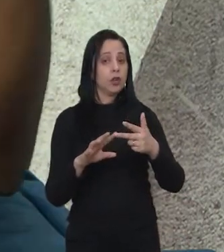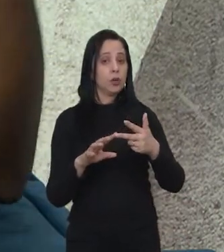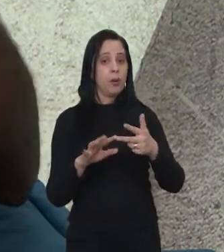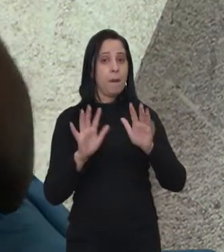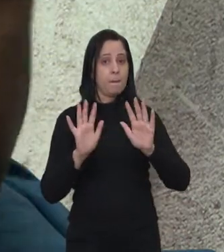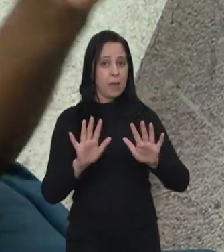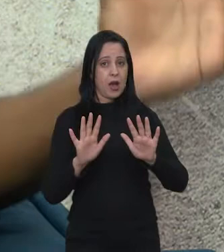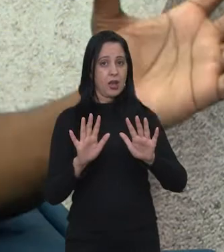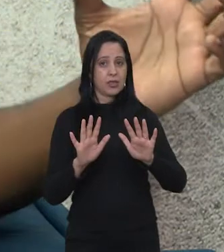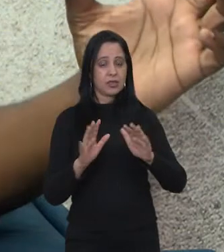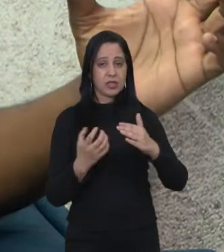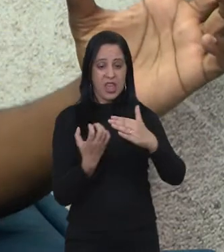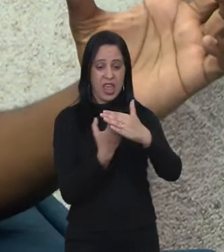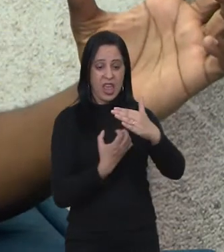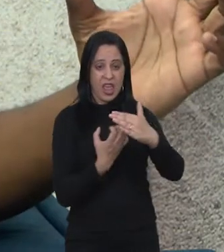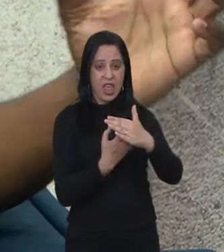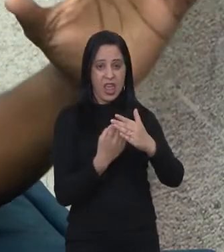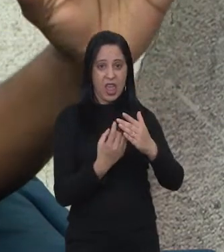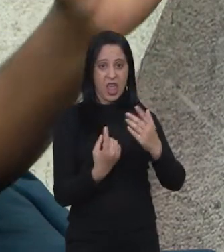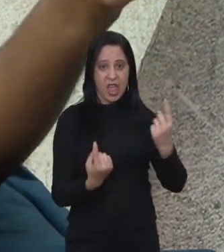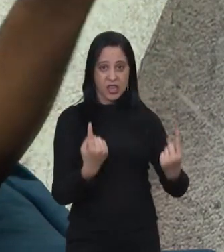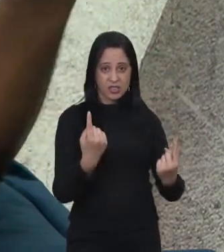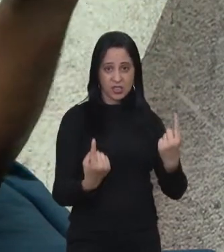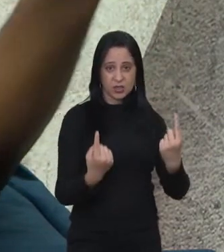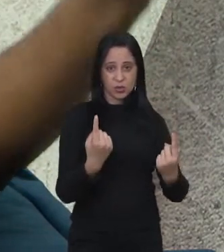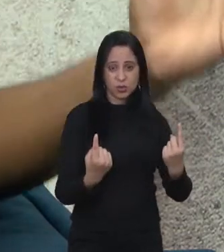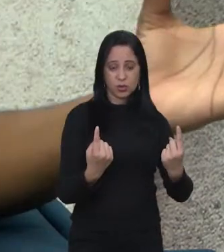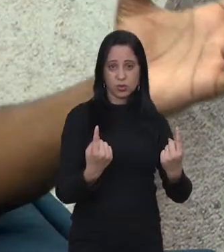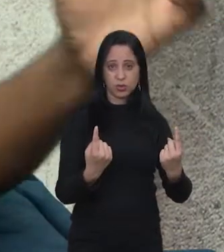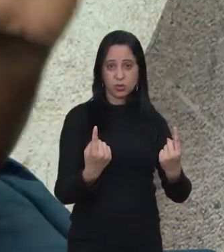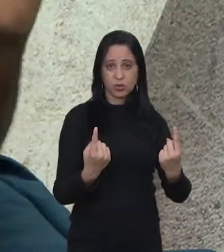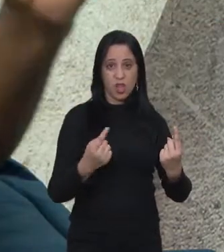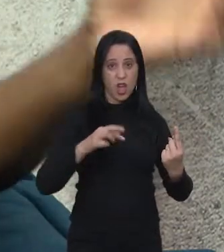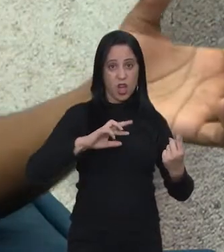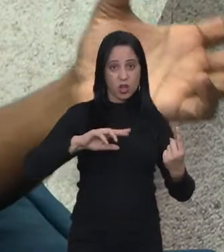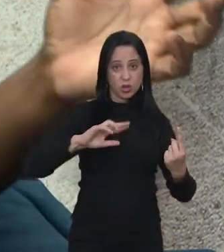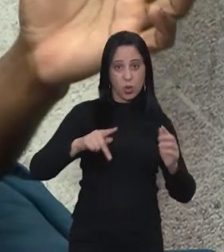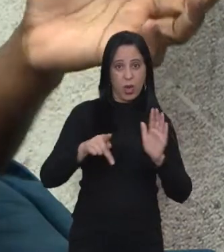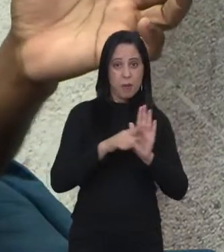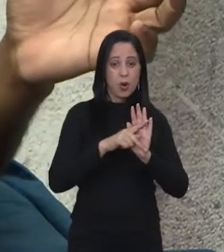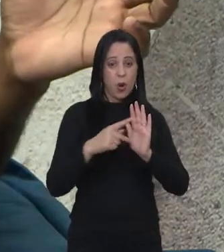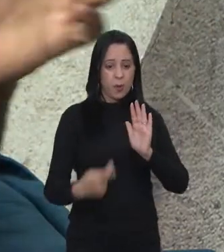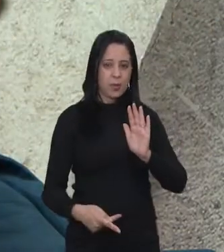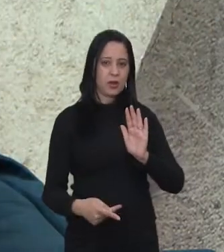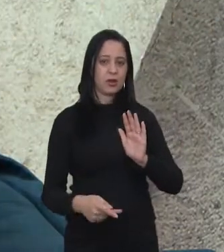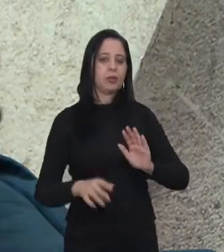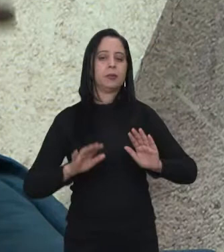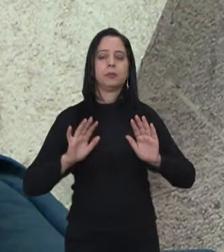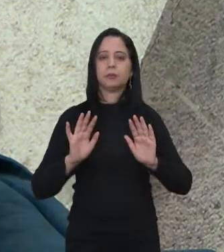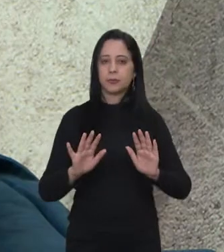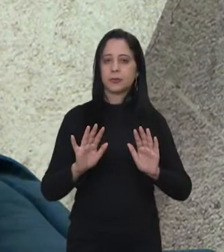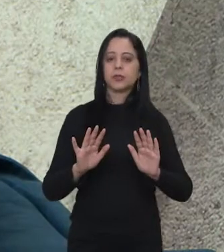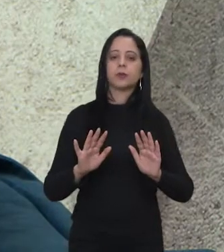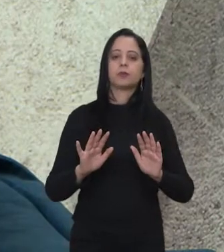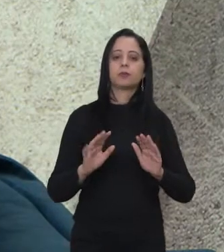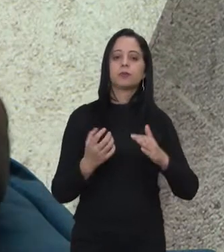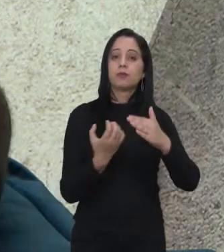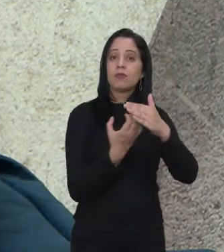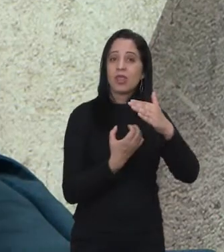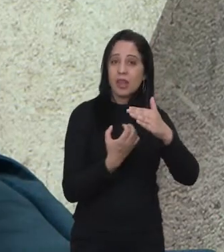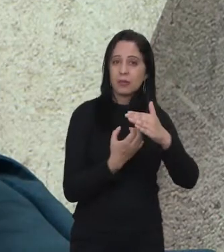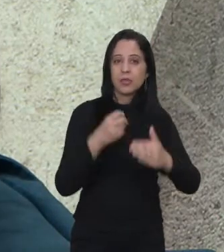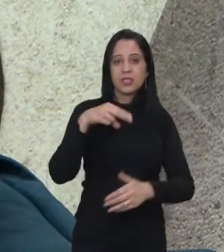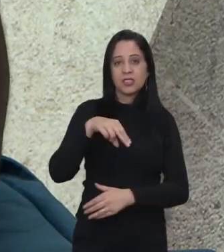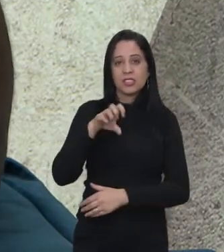parque. E essas empresas não estão aqui, muitas vezes, não estão em São José, não estão no Parque Tecnológico. O Nexus, ele trabalha